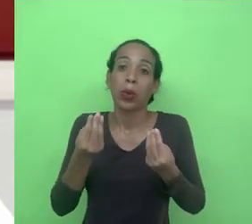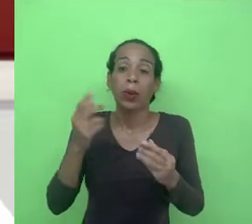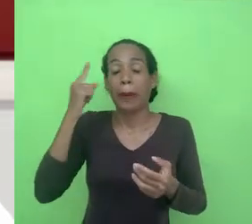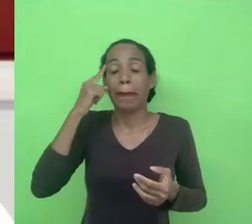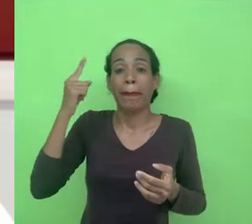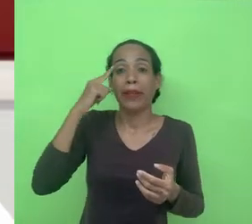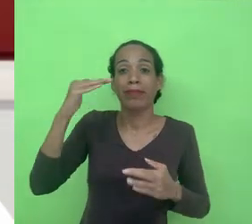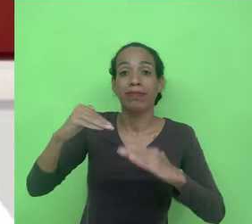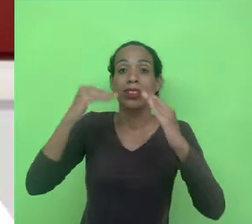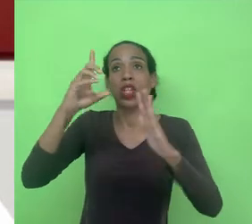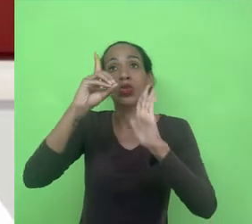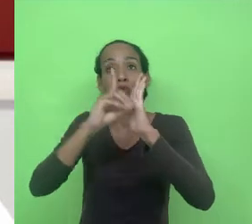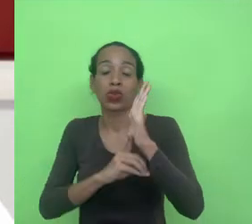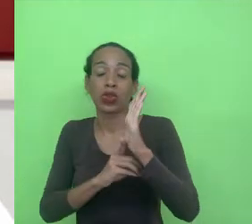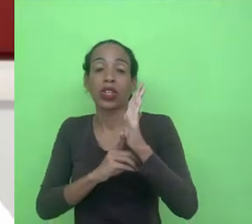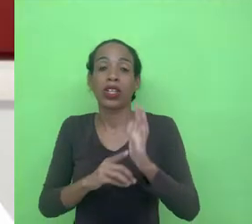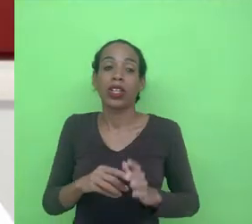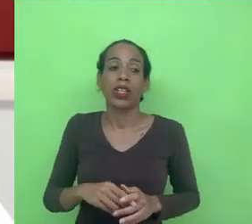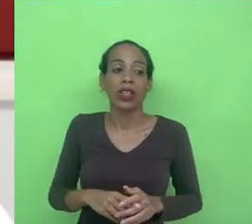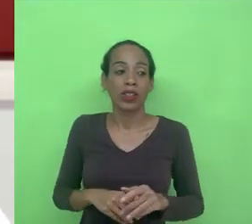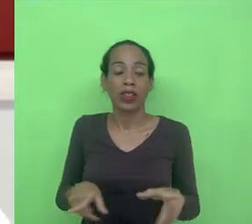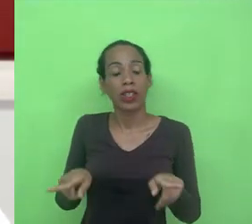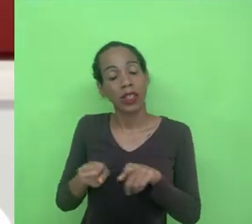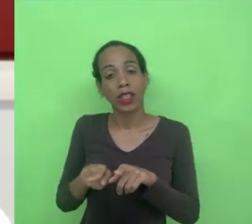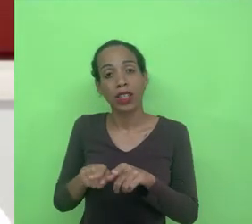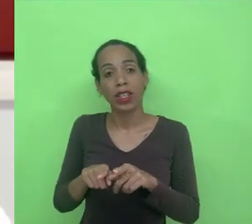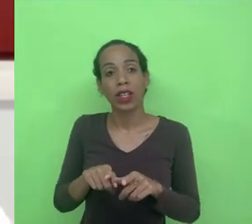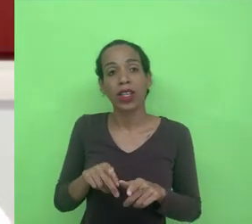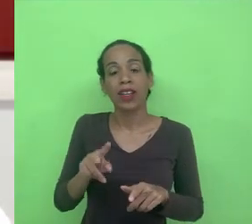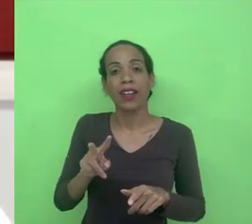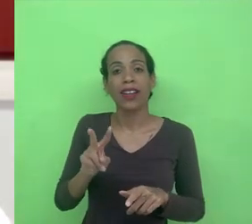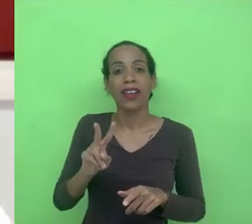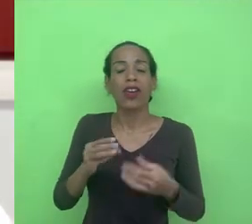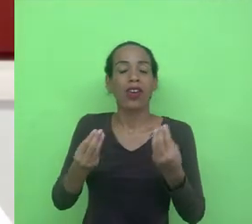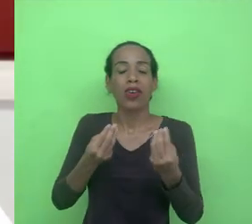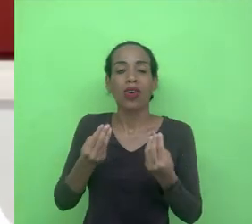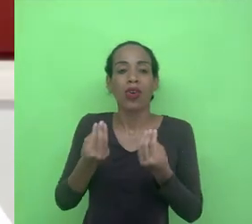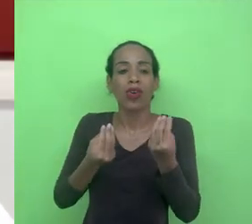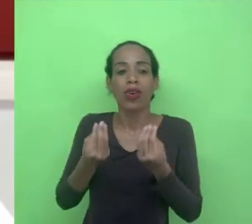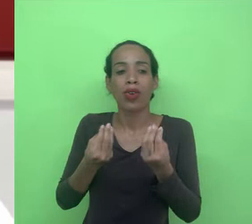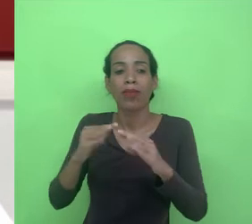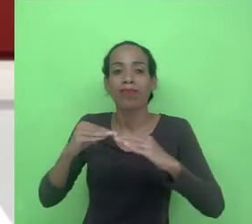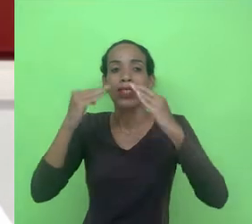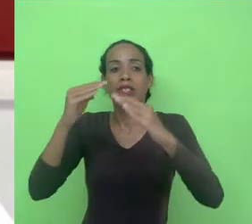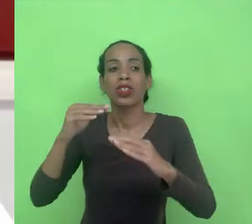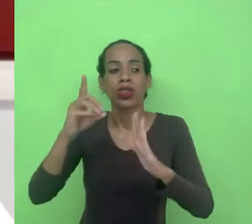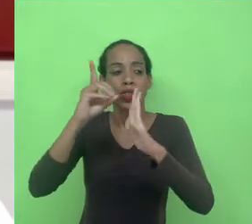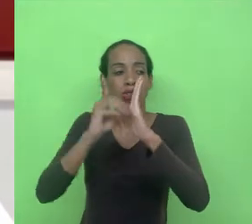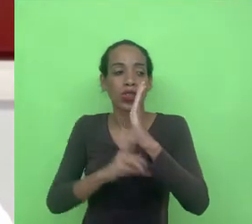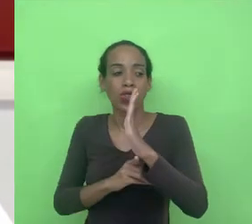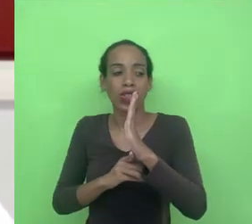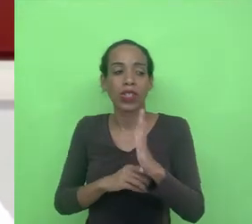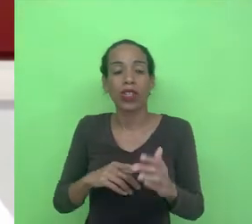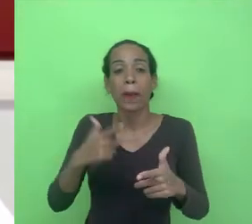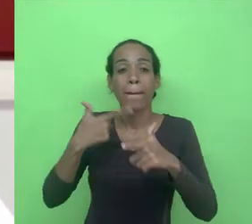partir do direito e aí eu queria ouvir também o Valmir jurista como é que a gente pode pensar a partir do direito soluções para problemas